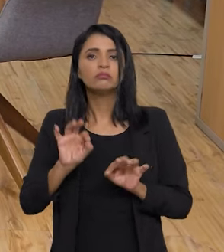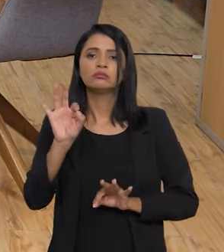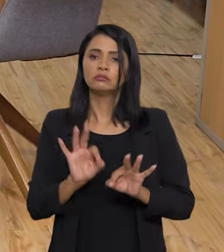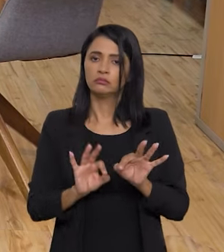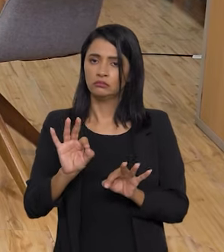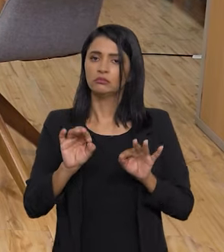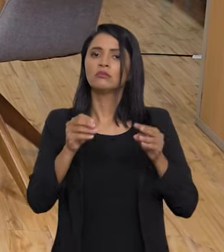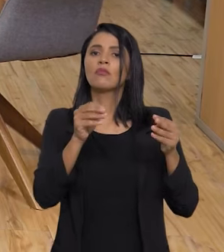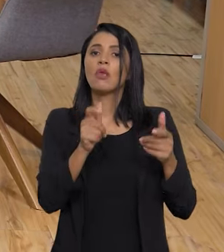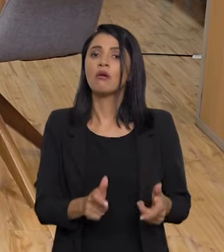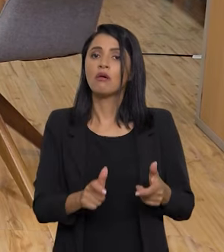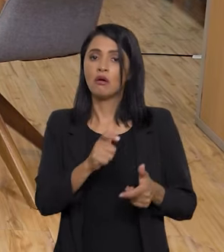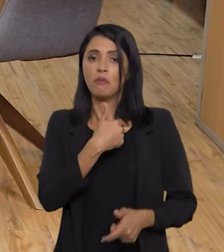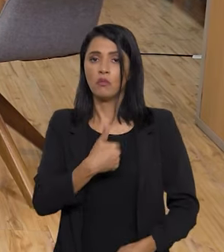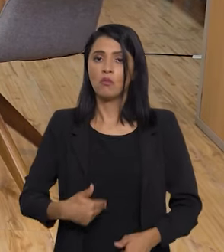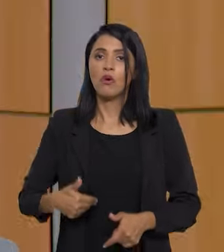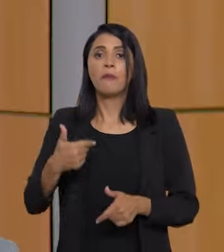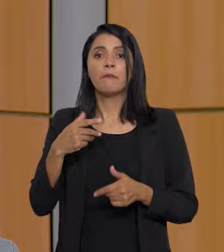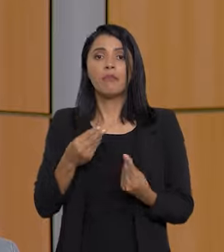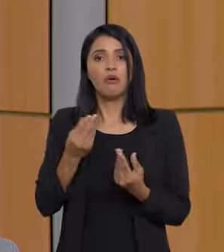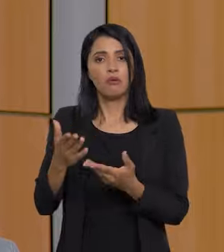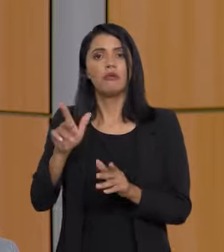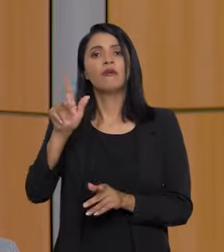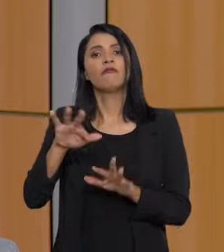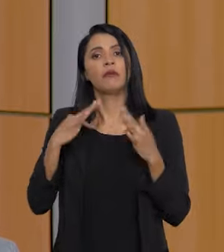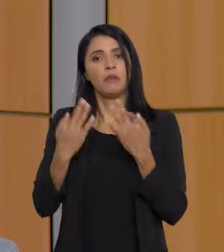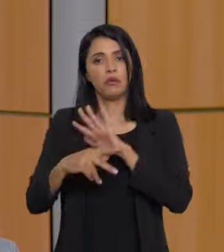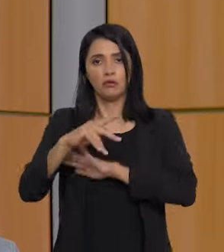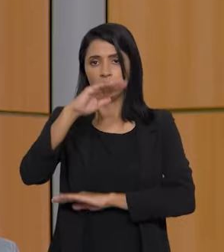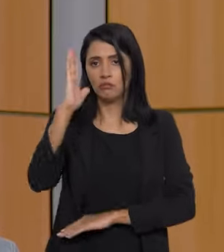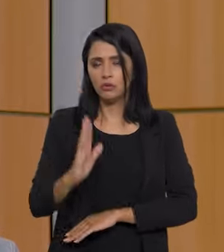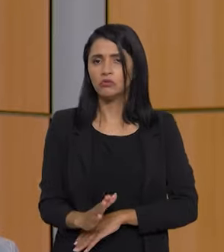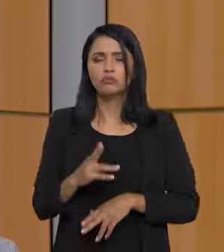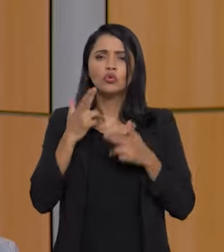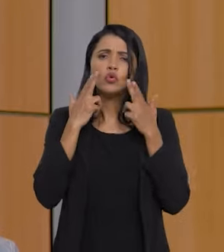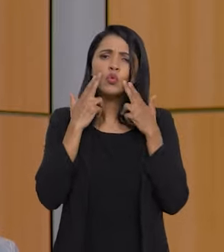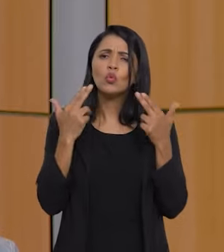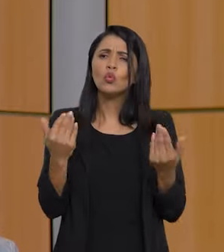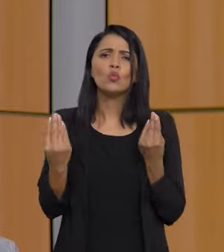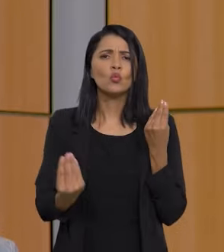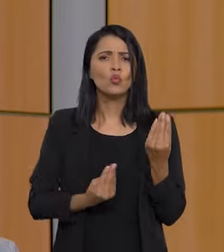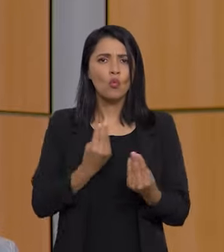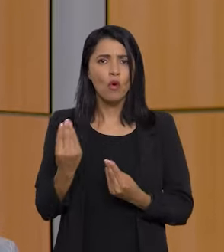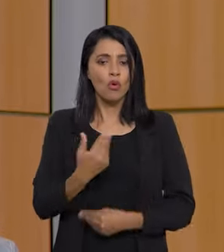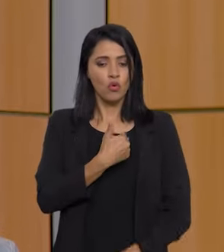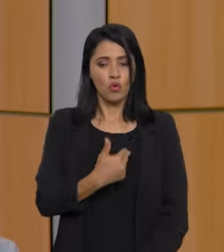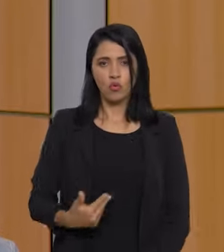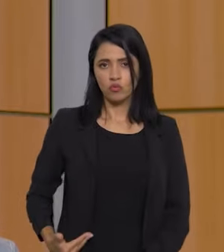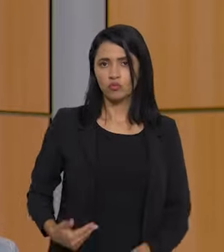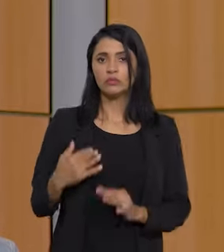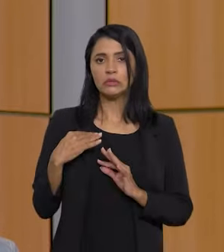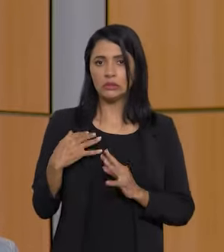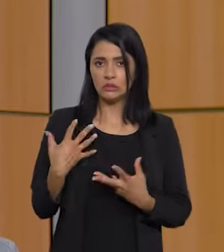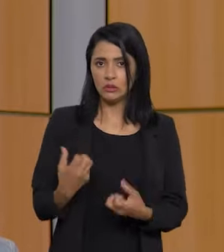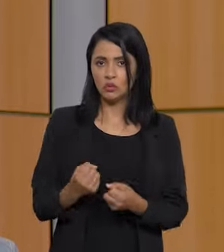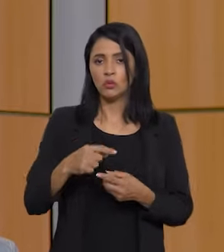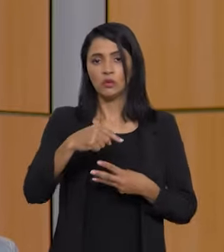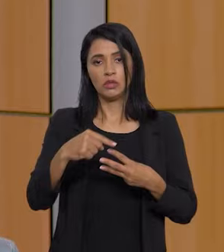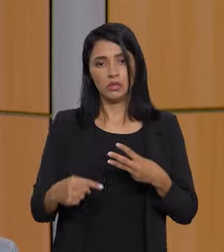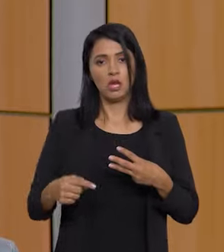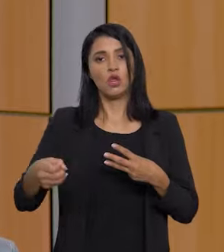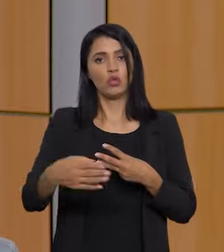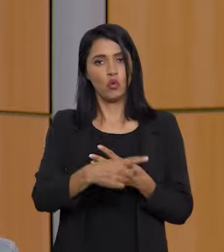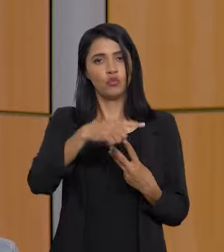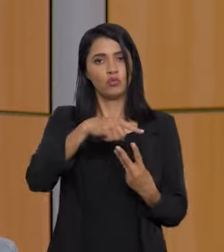assentar famílias no Brasil. Quais são as novidades? A novidade é que o governo aceitou três novas